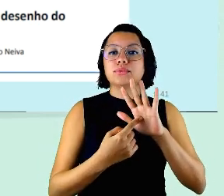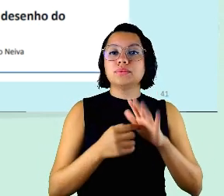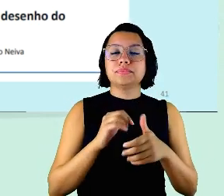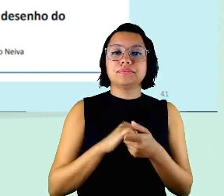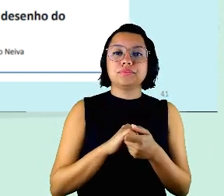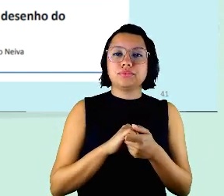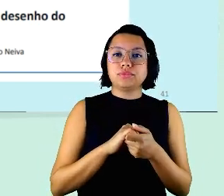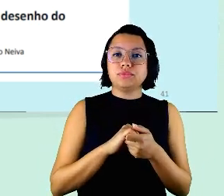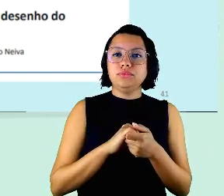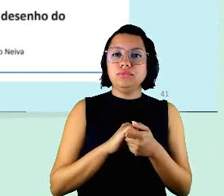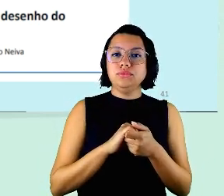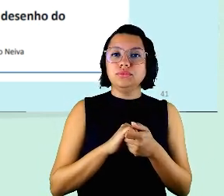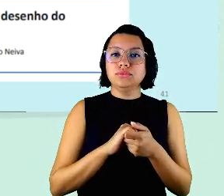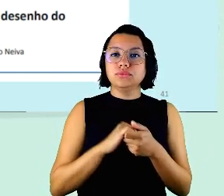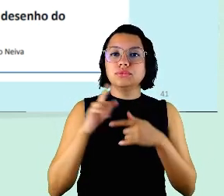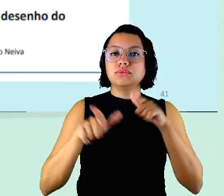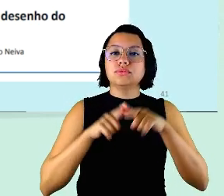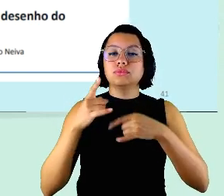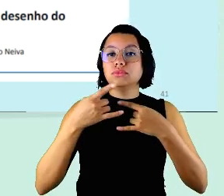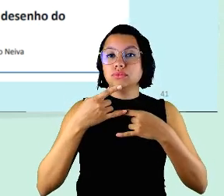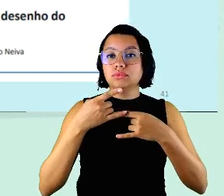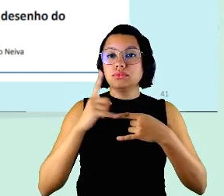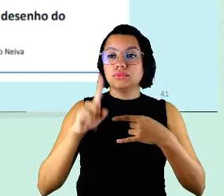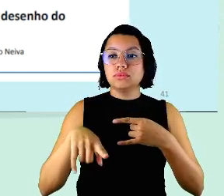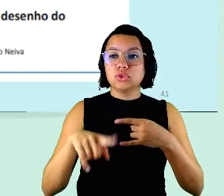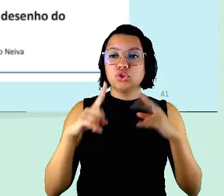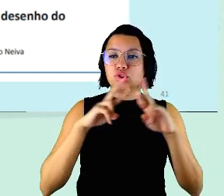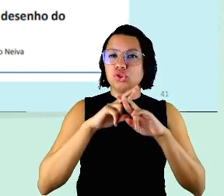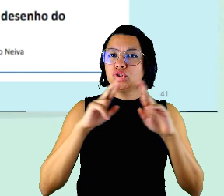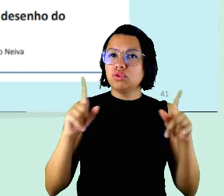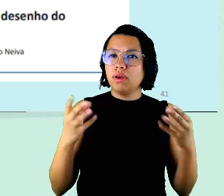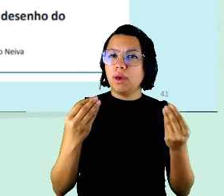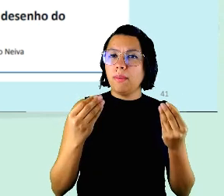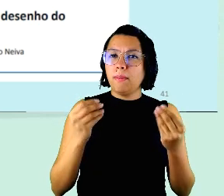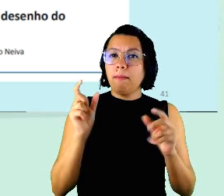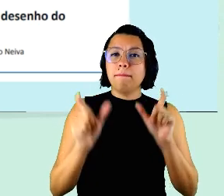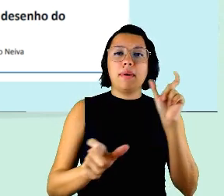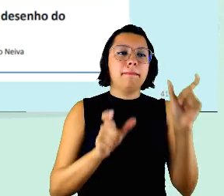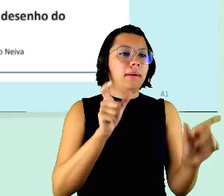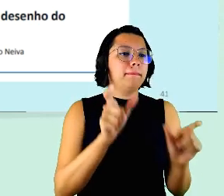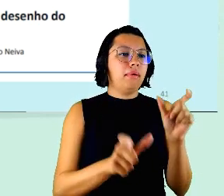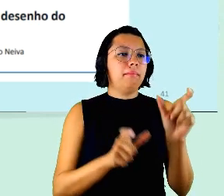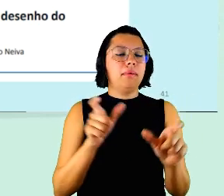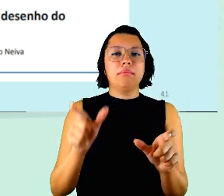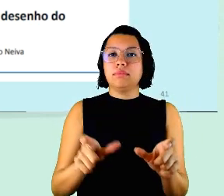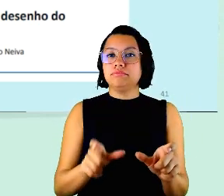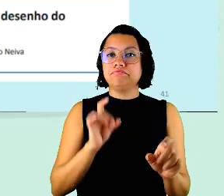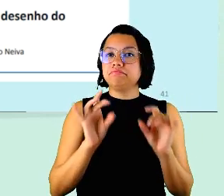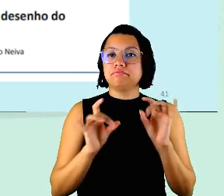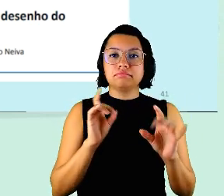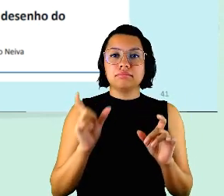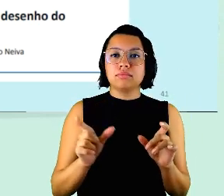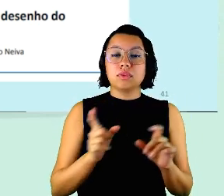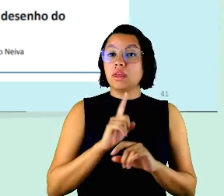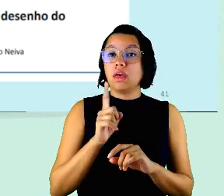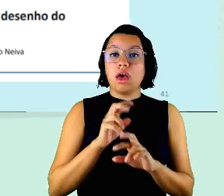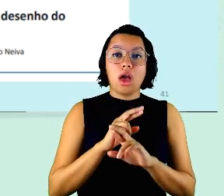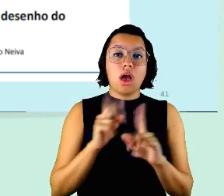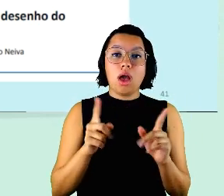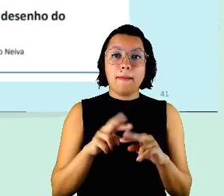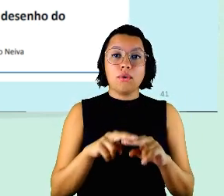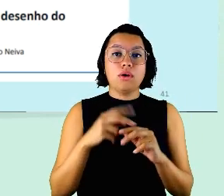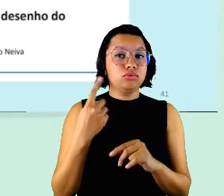o teletrabalho é muito diferente para cada um de nós e não é diferente por causa de um fator